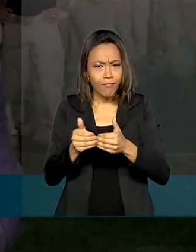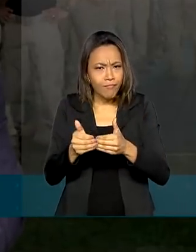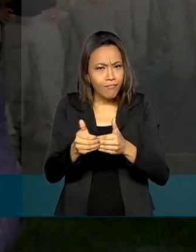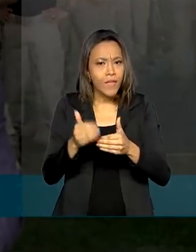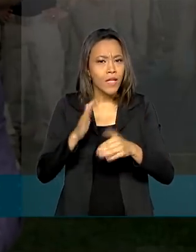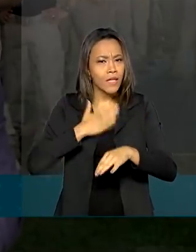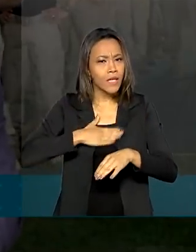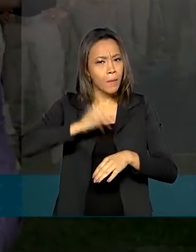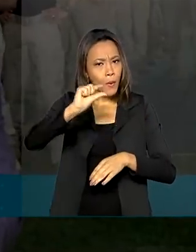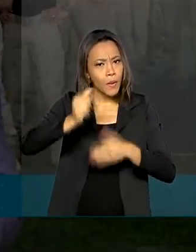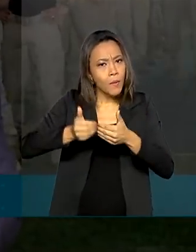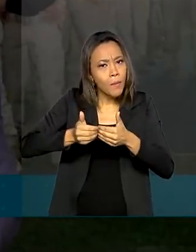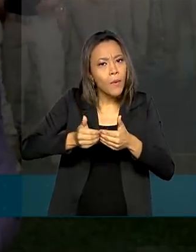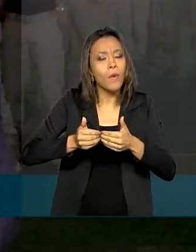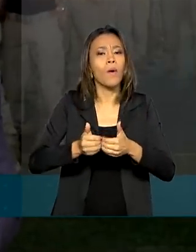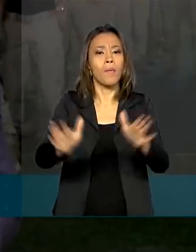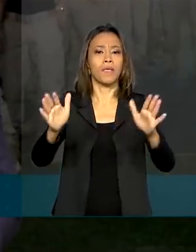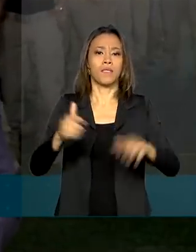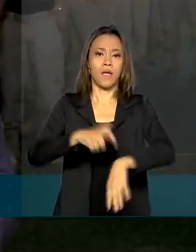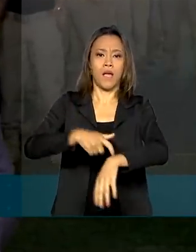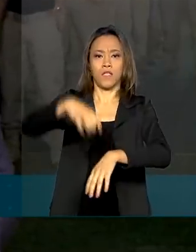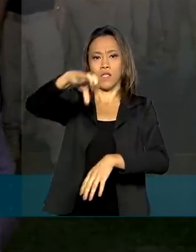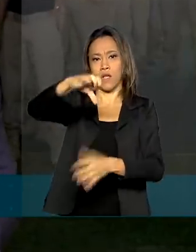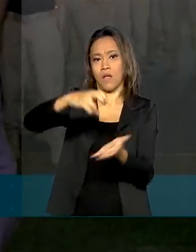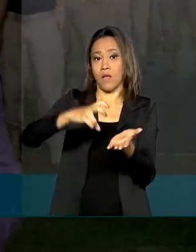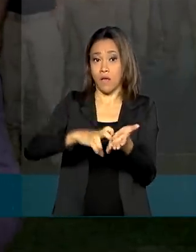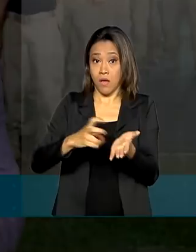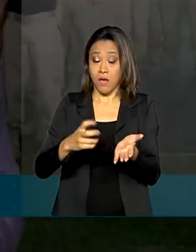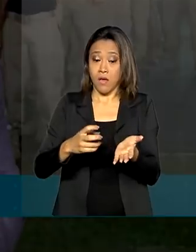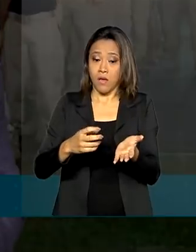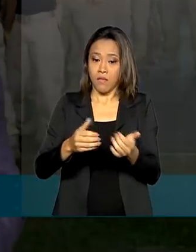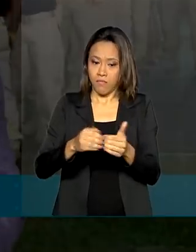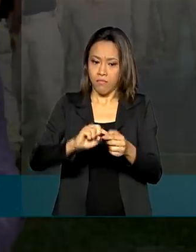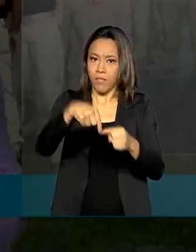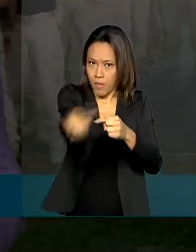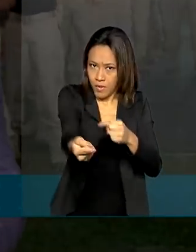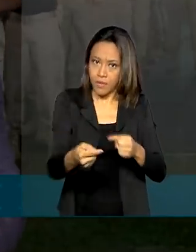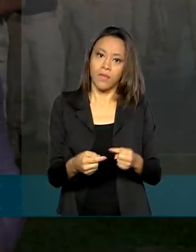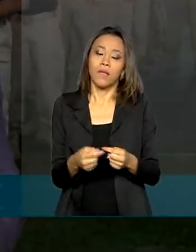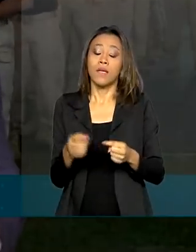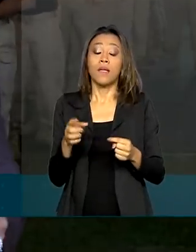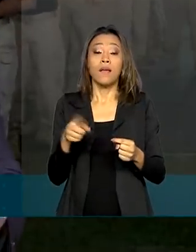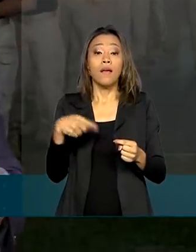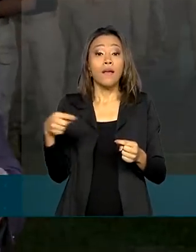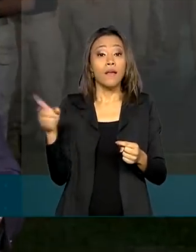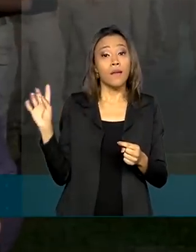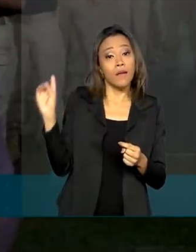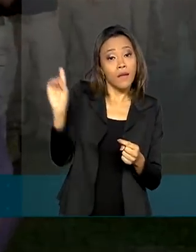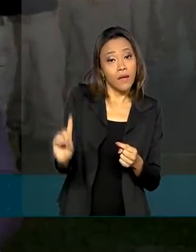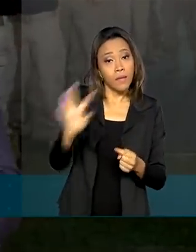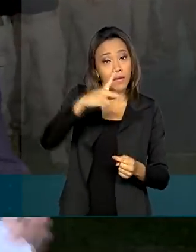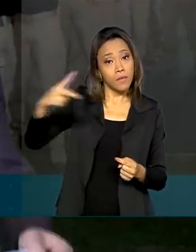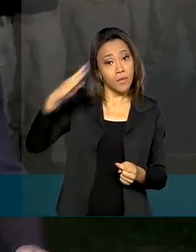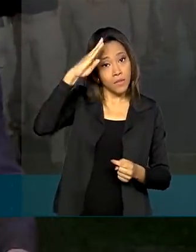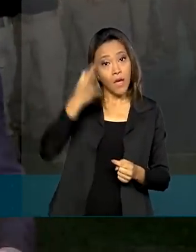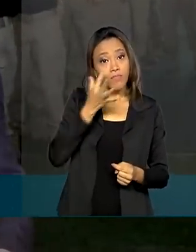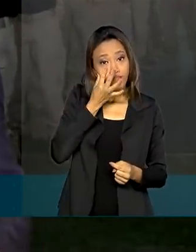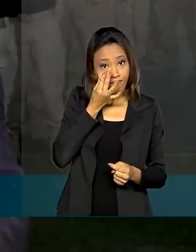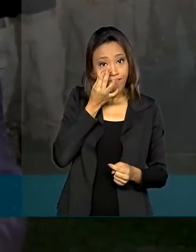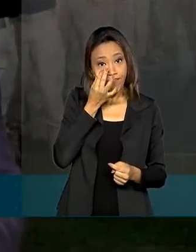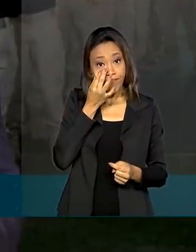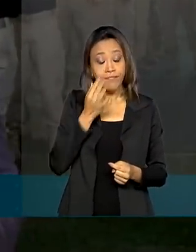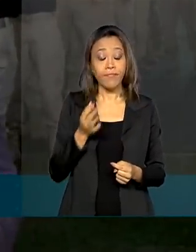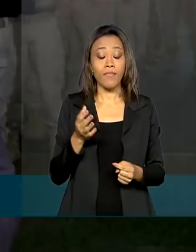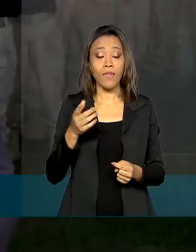às 10 horas da manhã. E o presidente Jair Bolsonaro também participa aqui e acompanha essa formatura. Antes deste